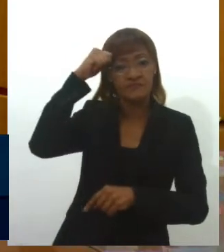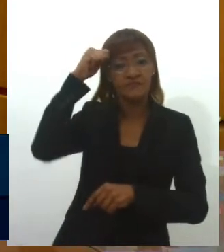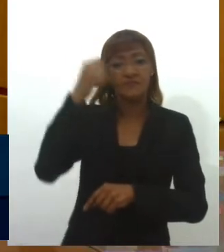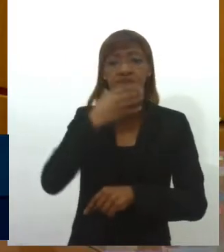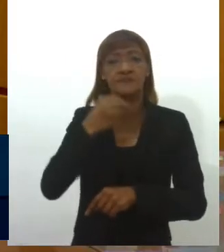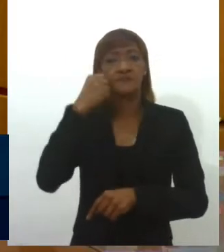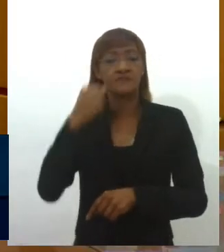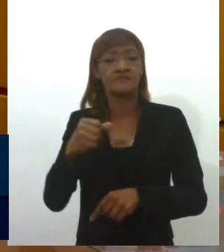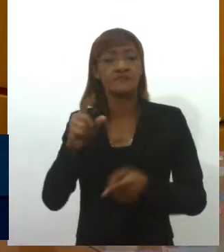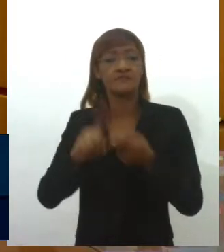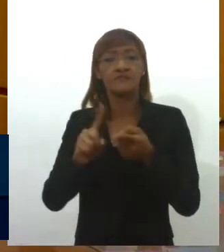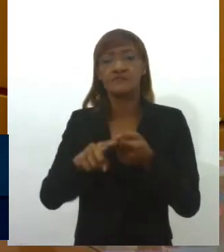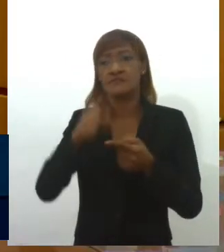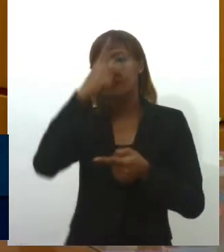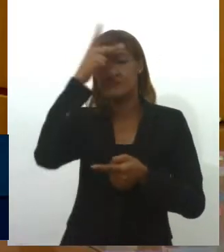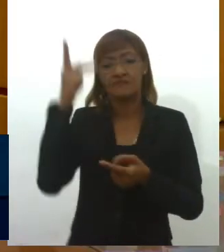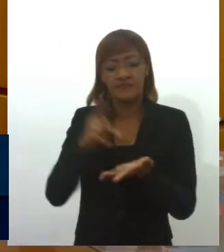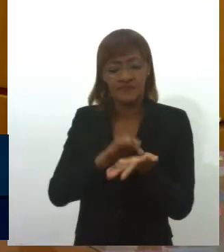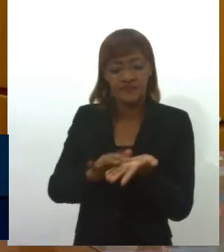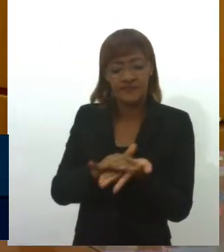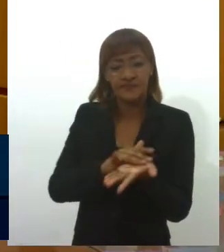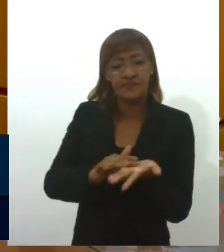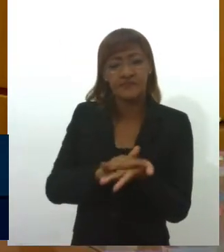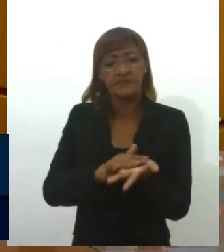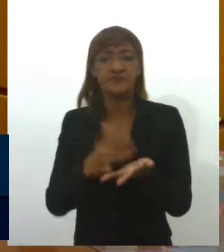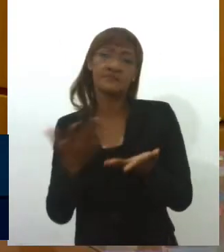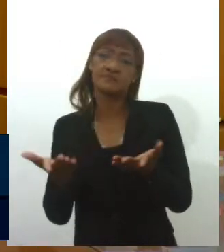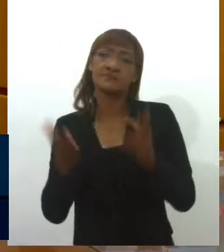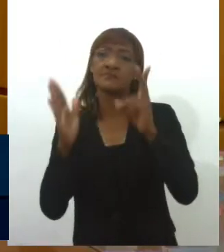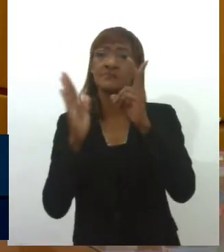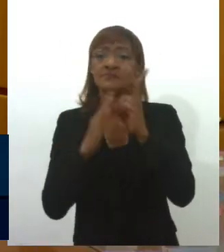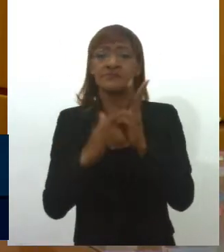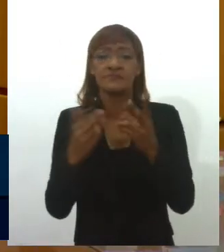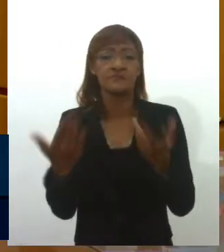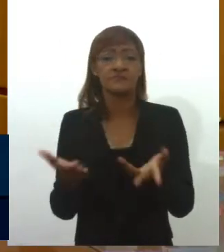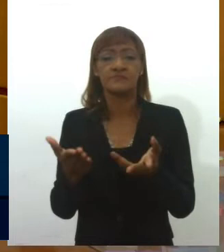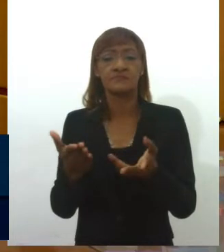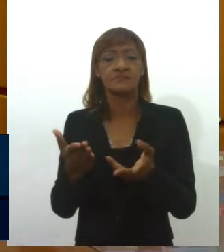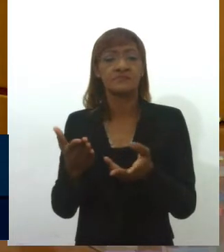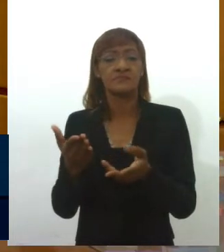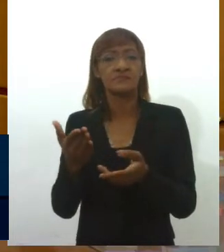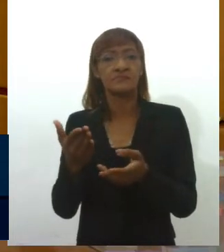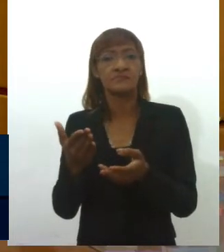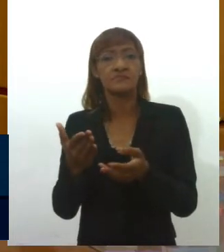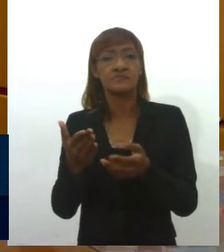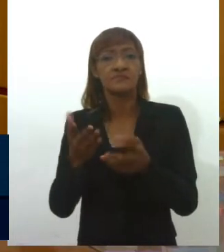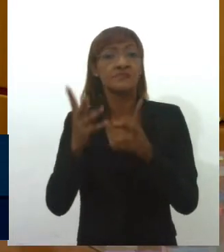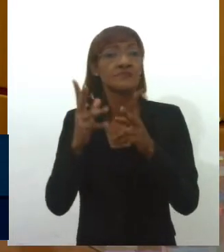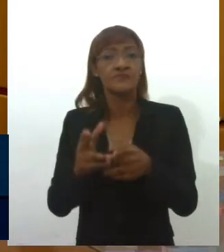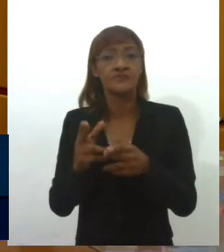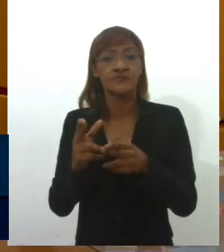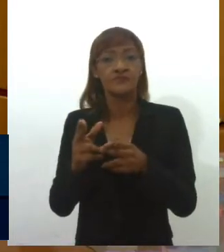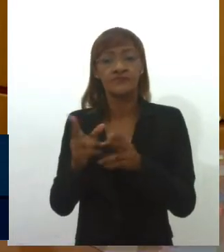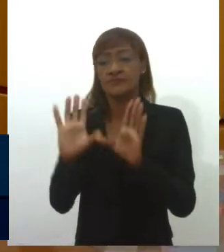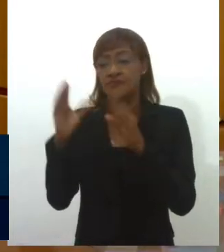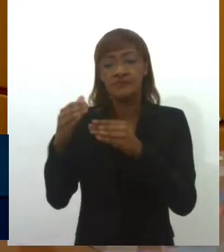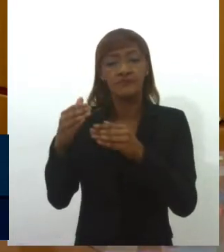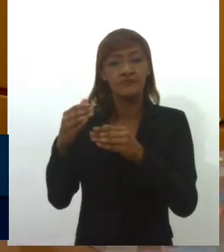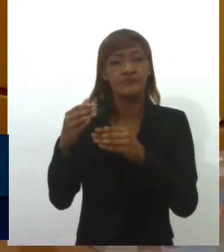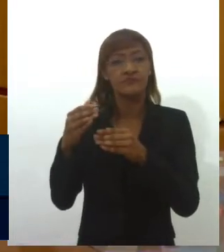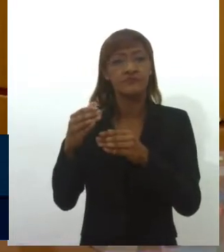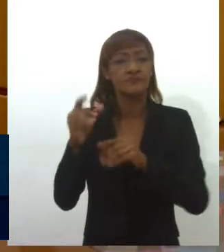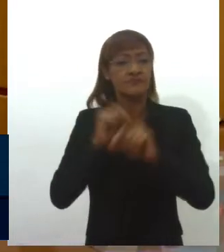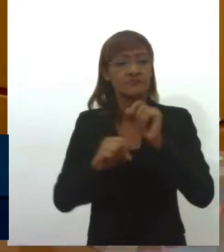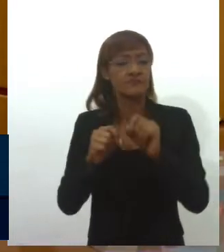ciganos, se propõe contra os indígenas. É uma doutrina política que não pode ter